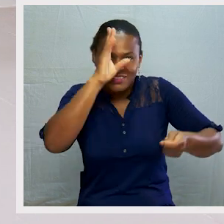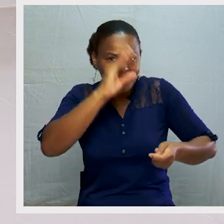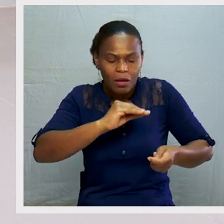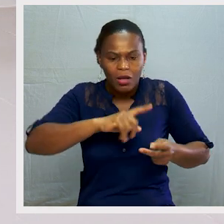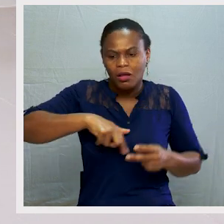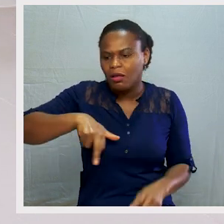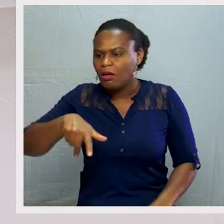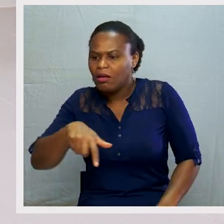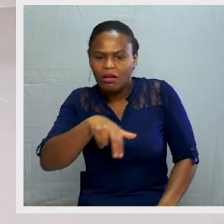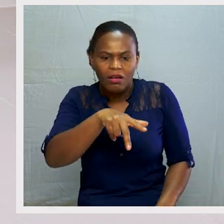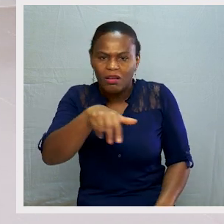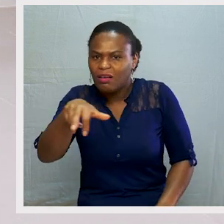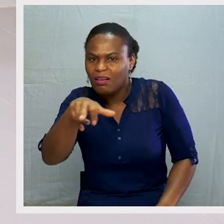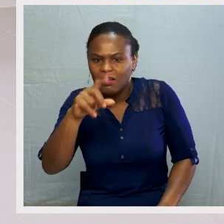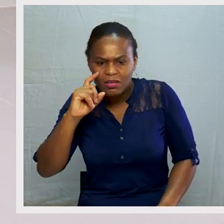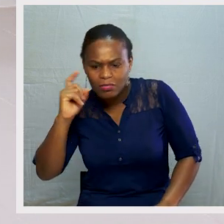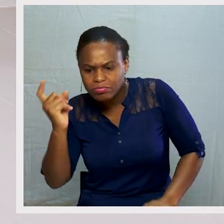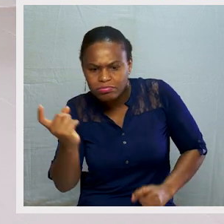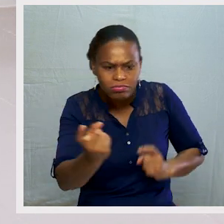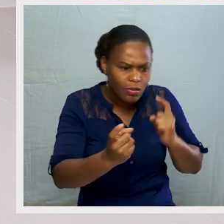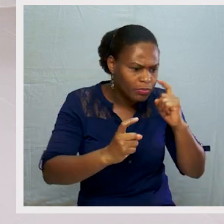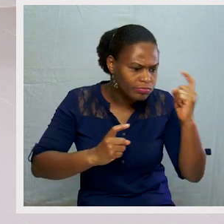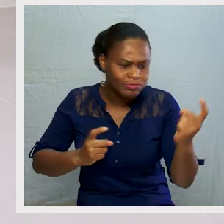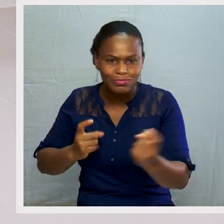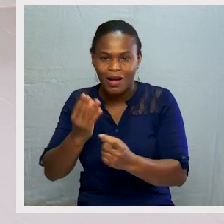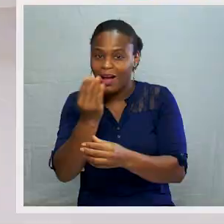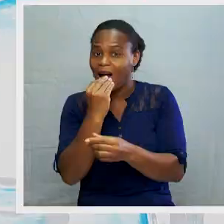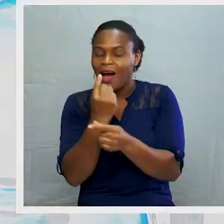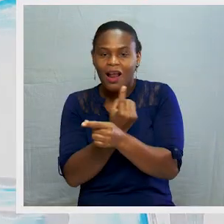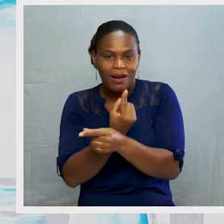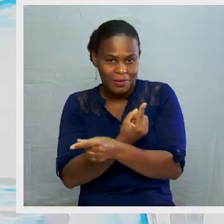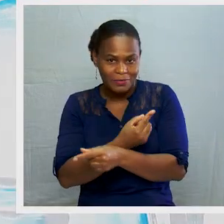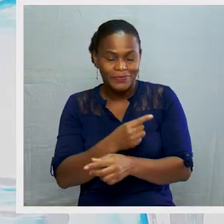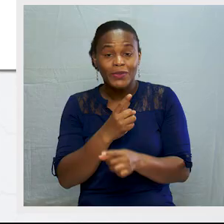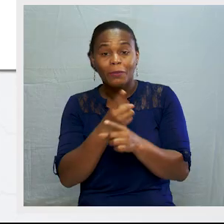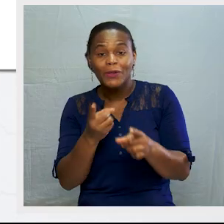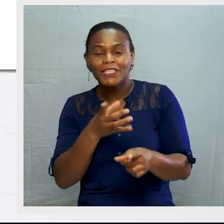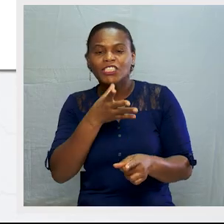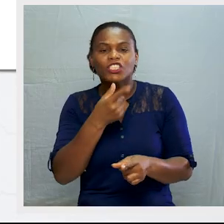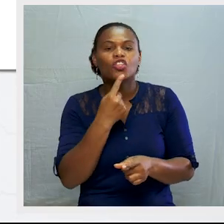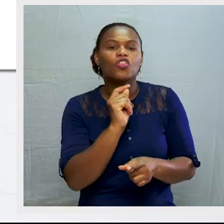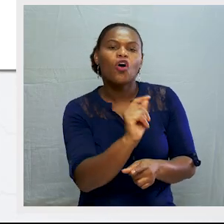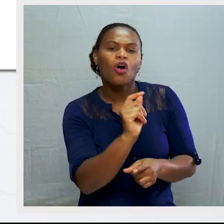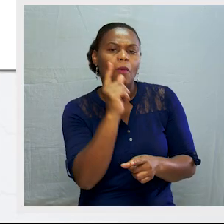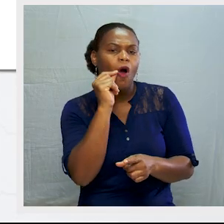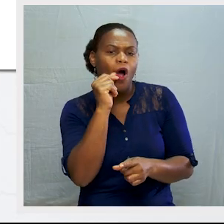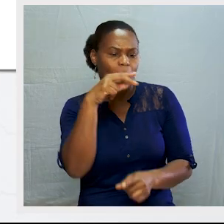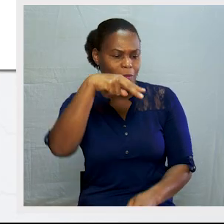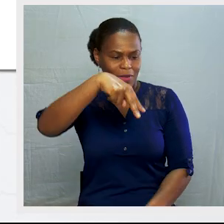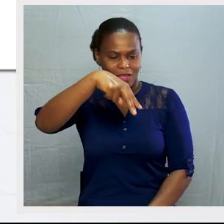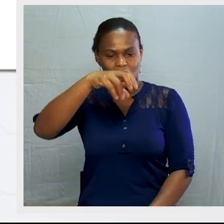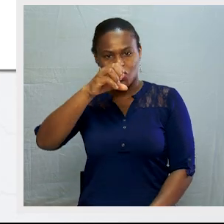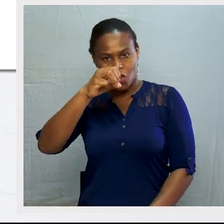-se de um lugar para outro à procura de alimentos. Por isso, eram chamados de nómadas.